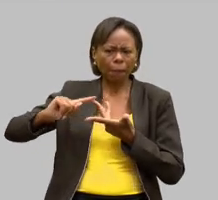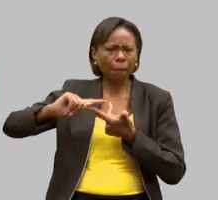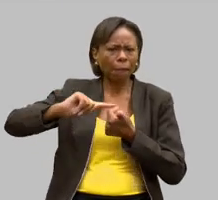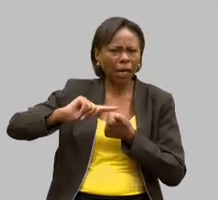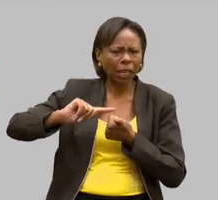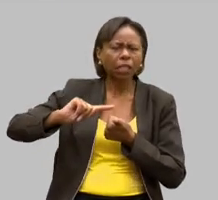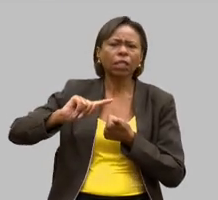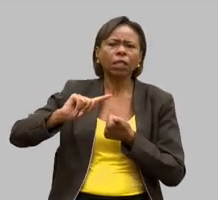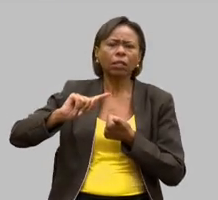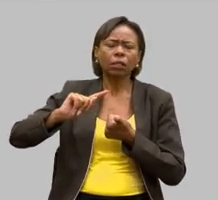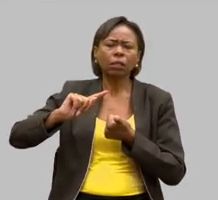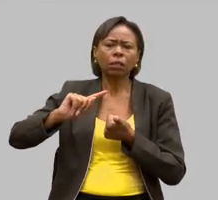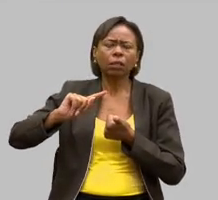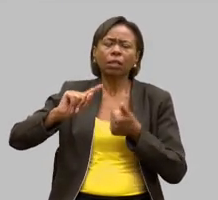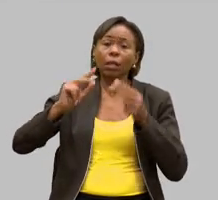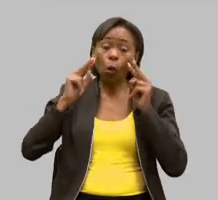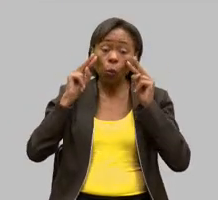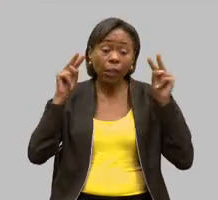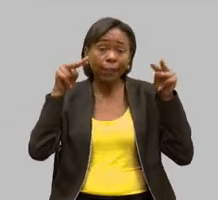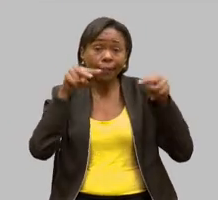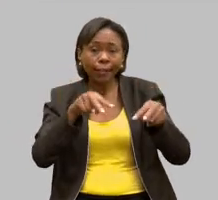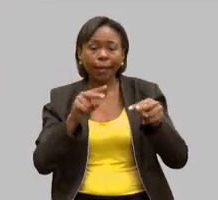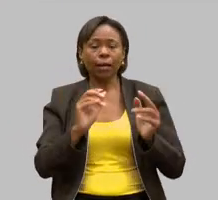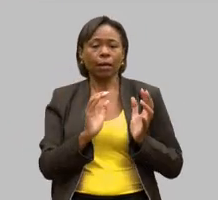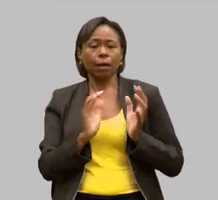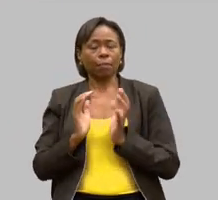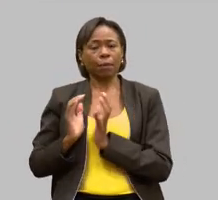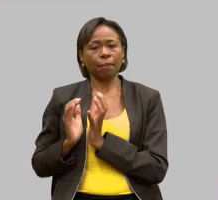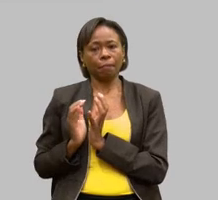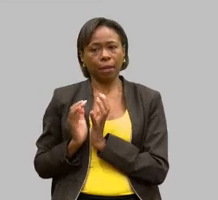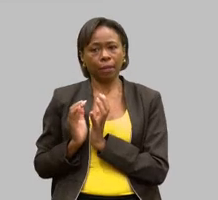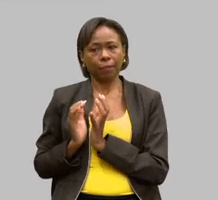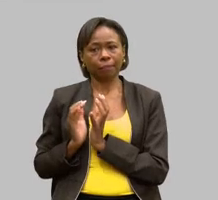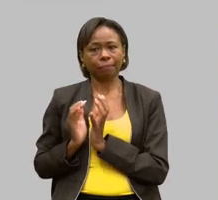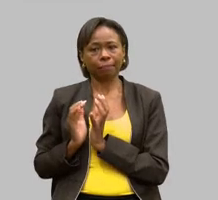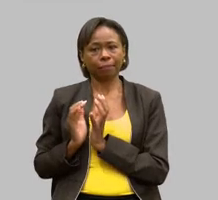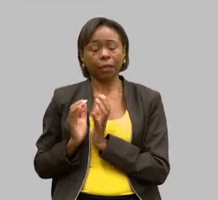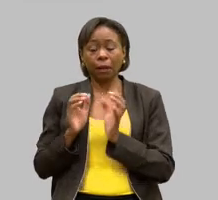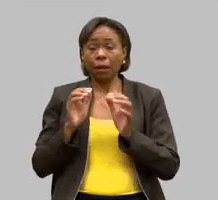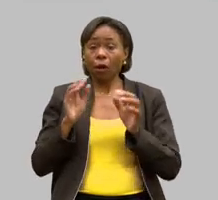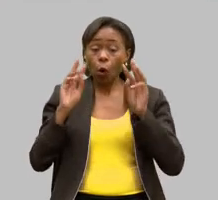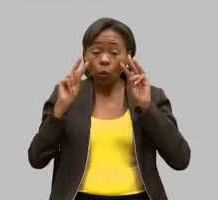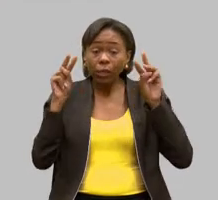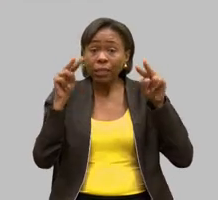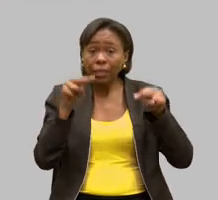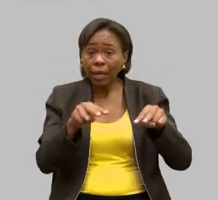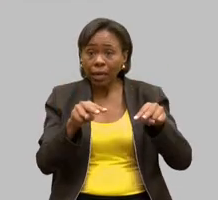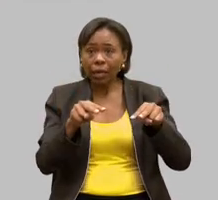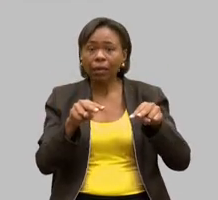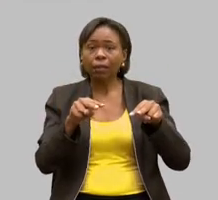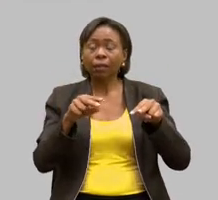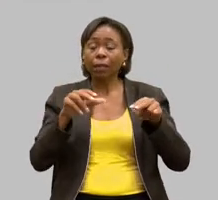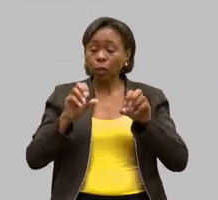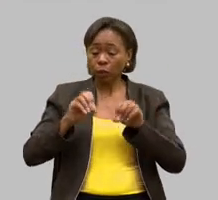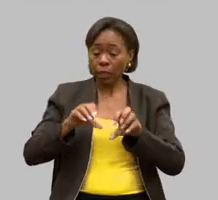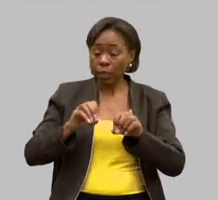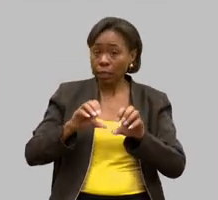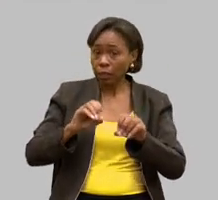APAIs vamos voltar esse olhar para a educação das APAIs é que é por isso que você está aqui